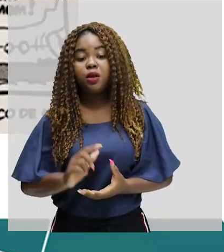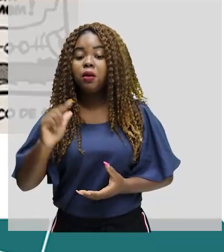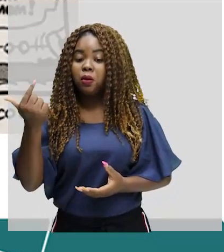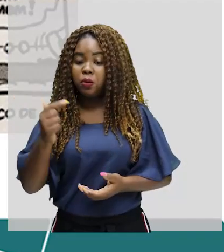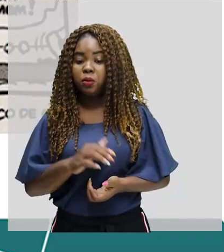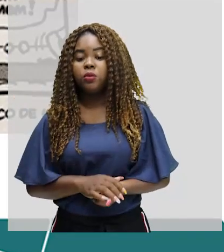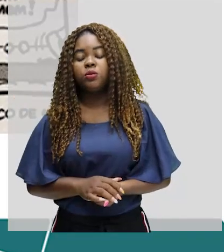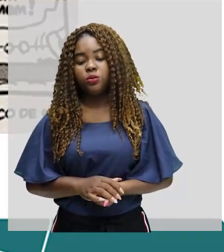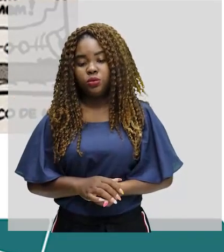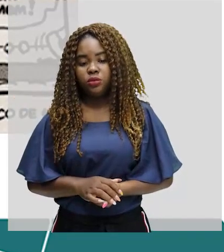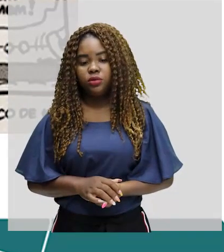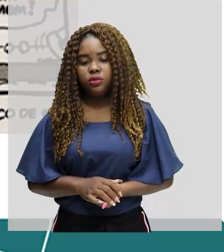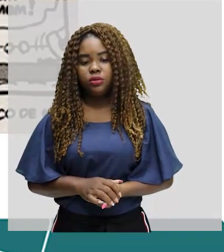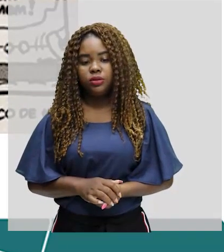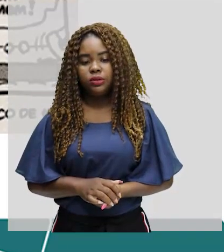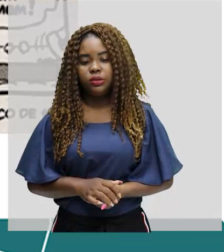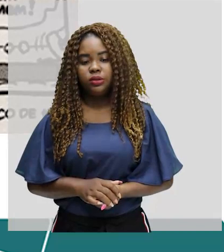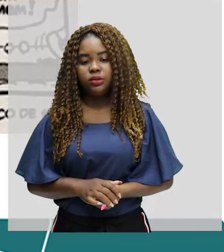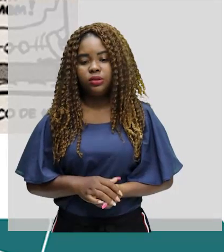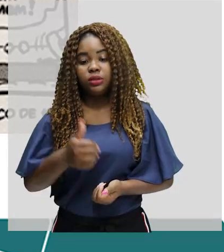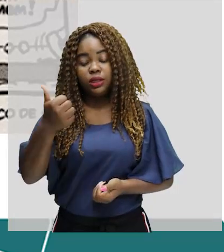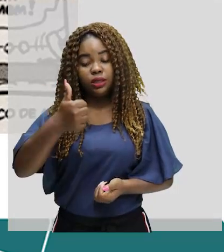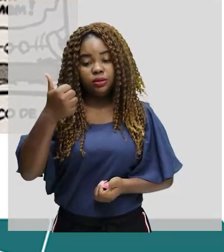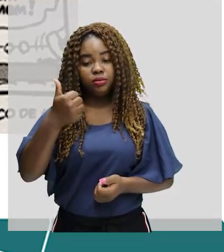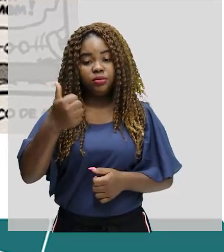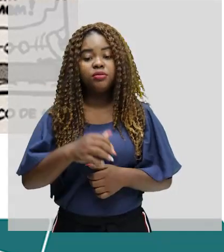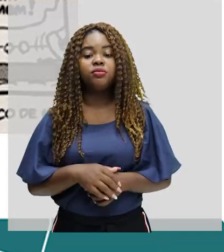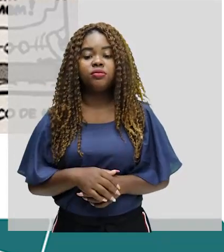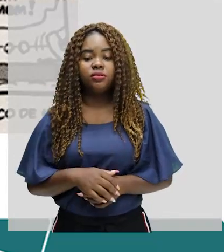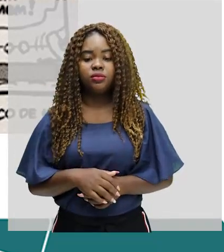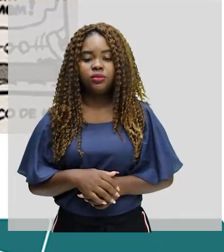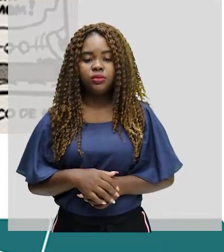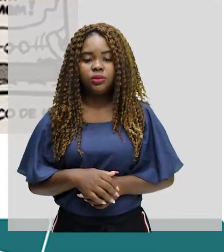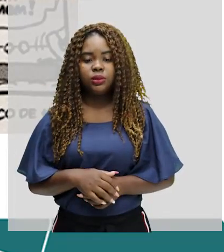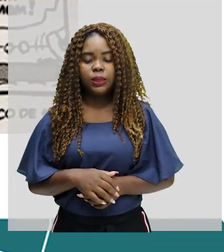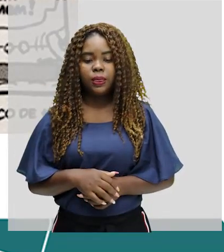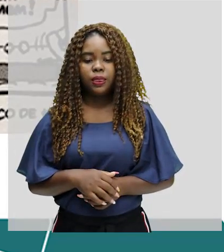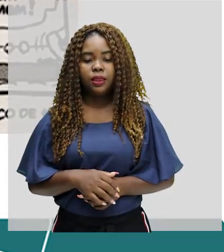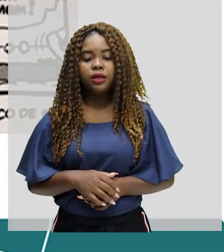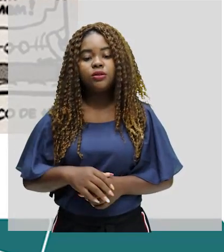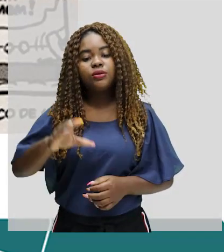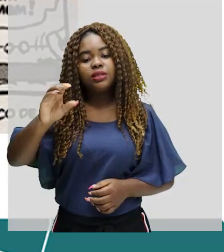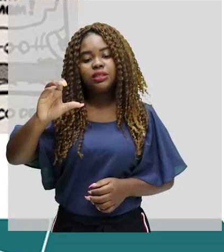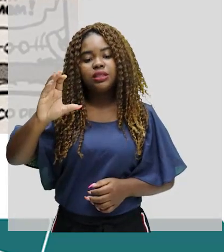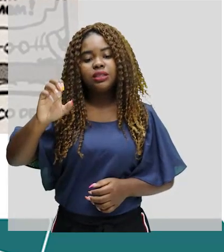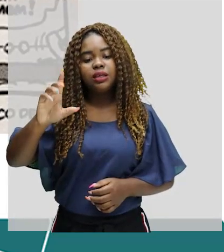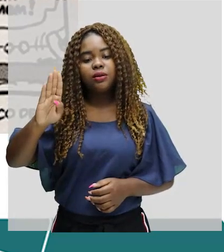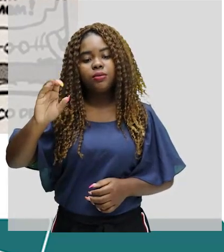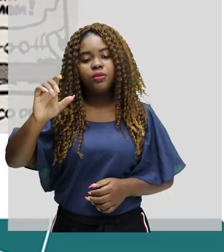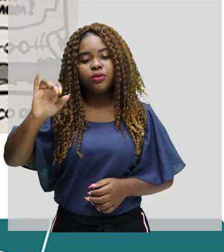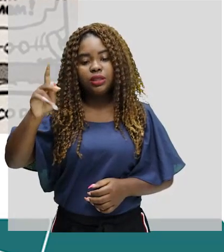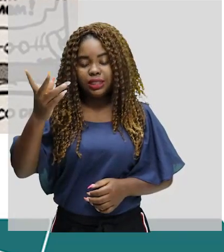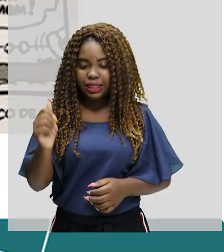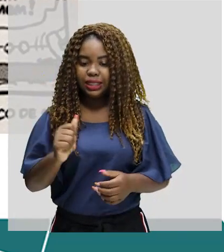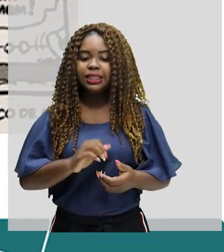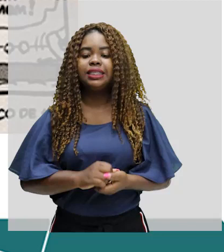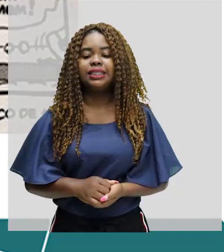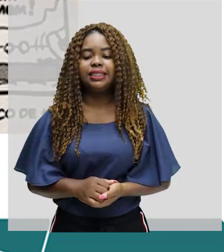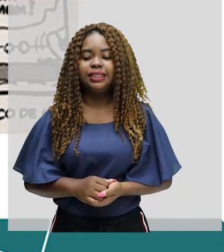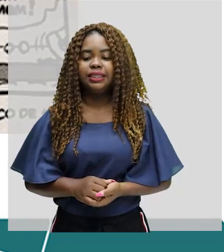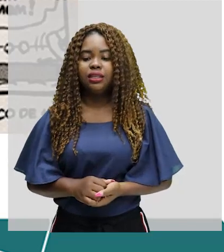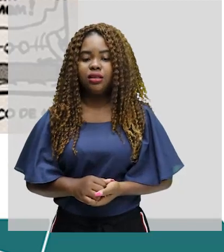Outra, aqui da turminha da Mônica, a primeira aparição em uma tira do Cebolinha, foi 3 de março de 1963.